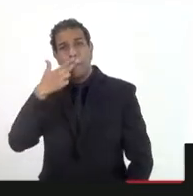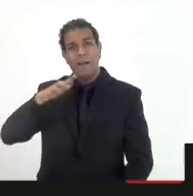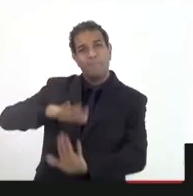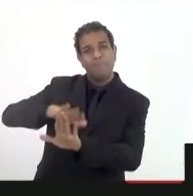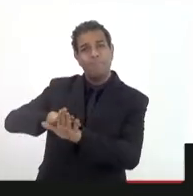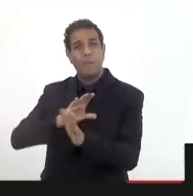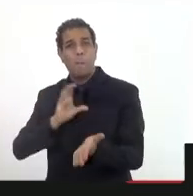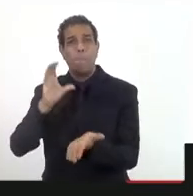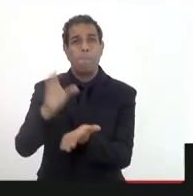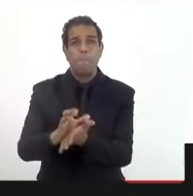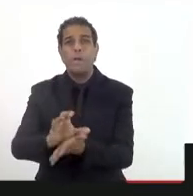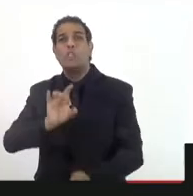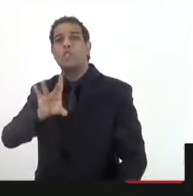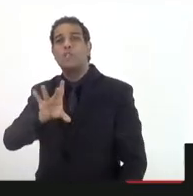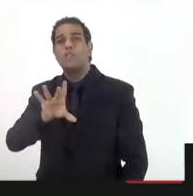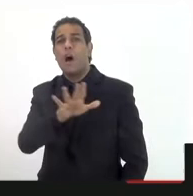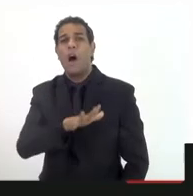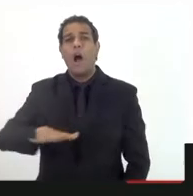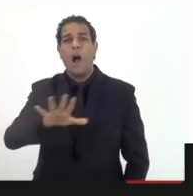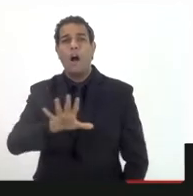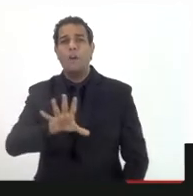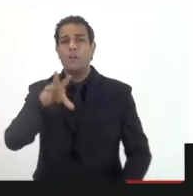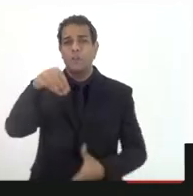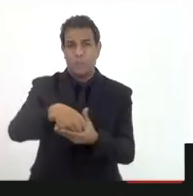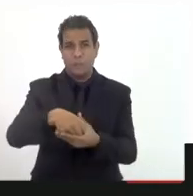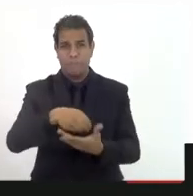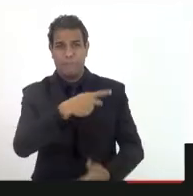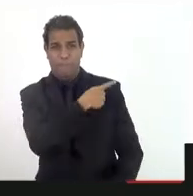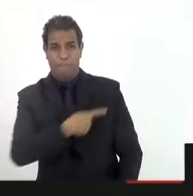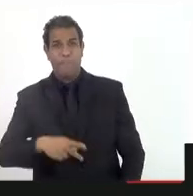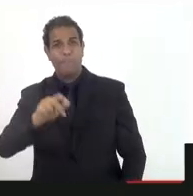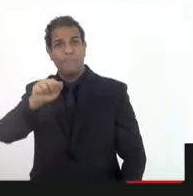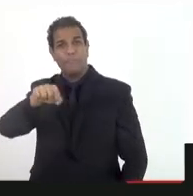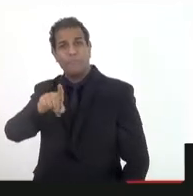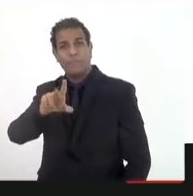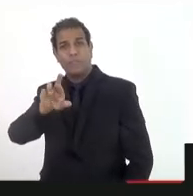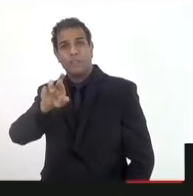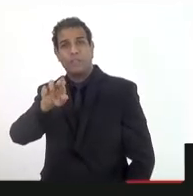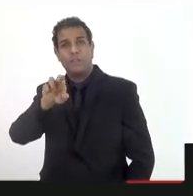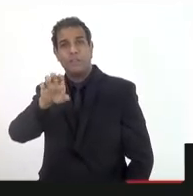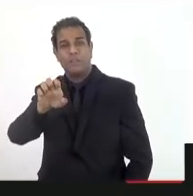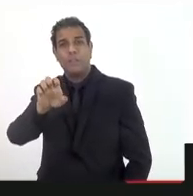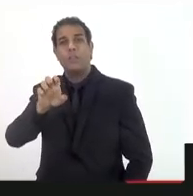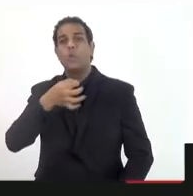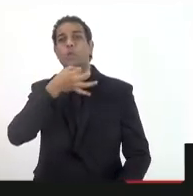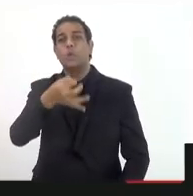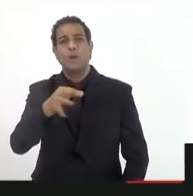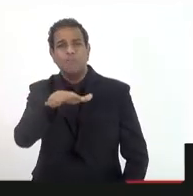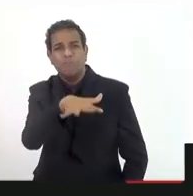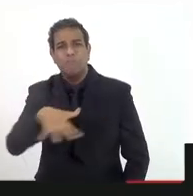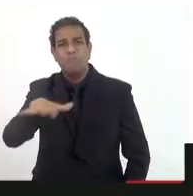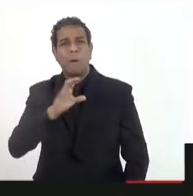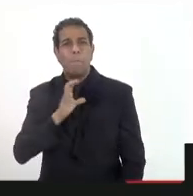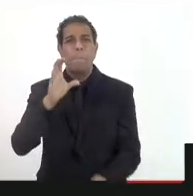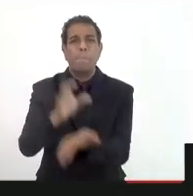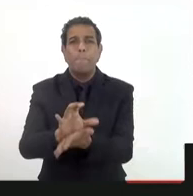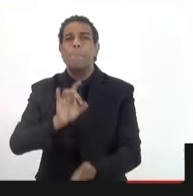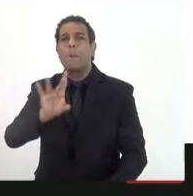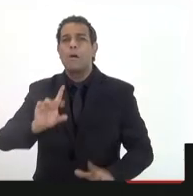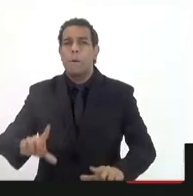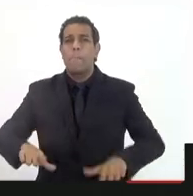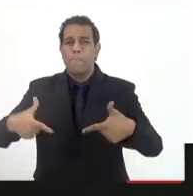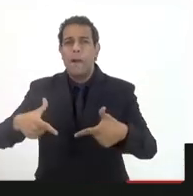fundo apenas de poupança. O que o presidente André está sugerindo é que esse fundo seja eventualmente só de